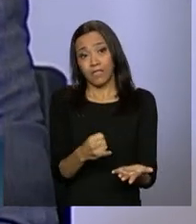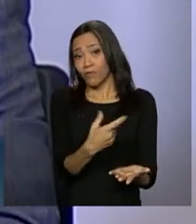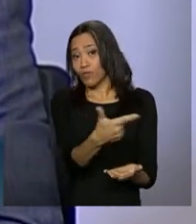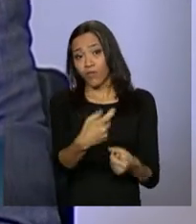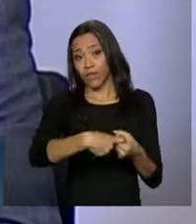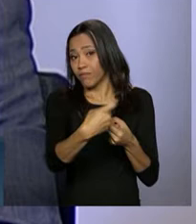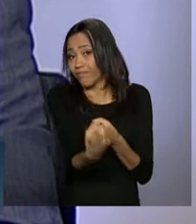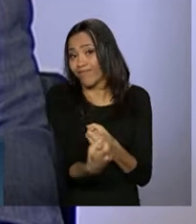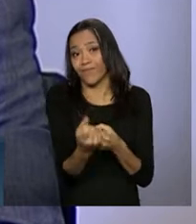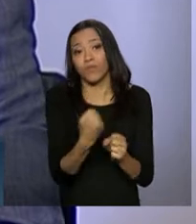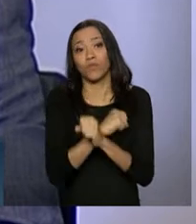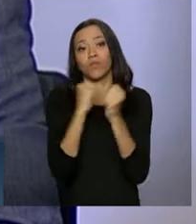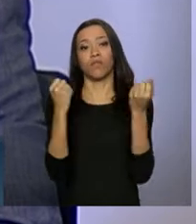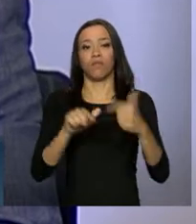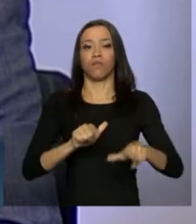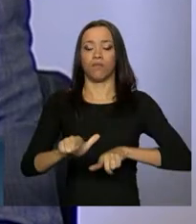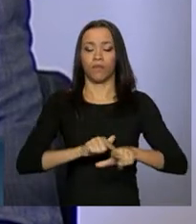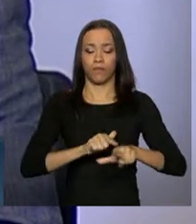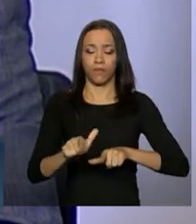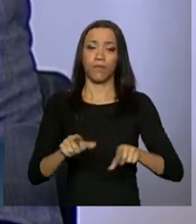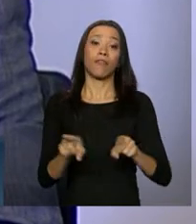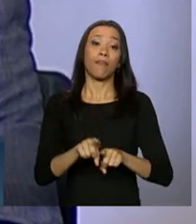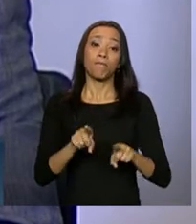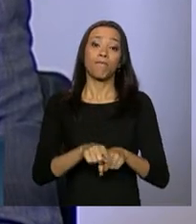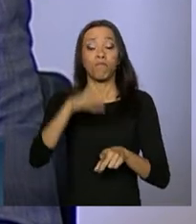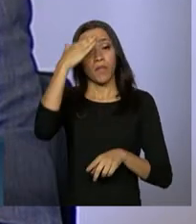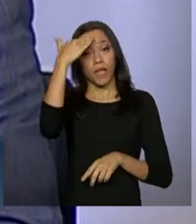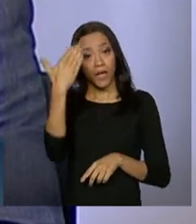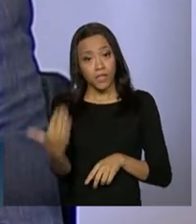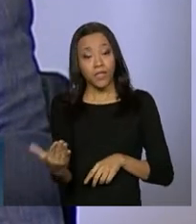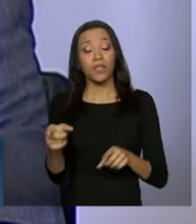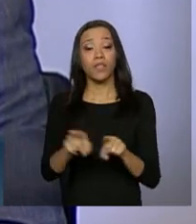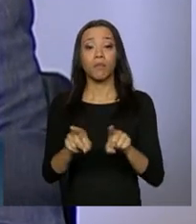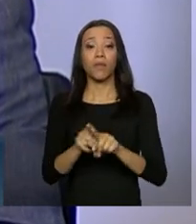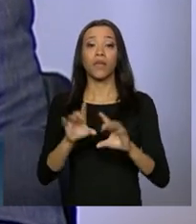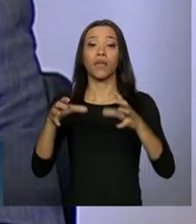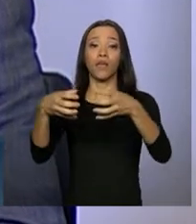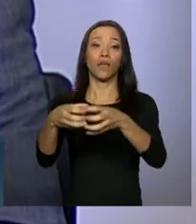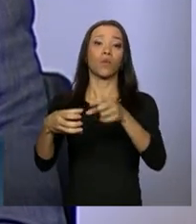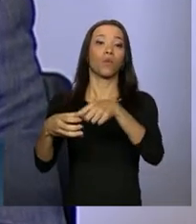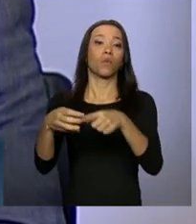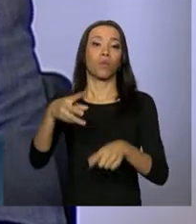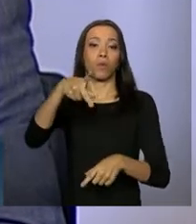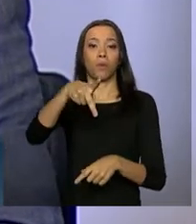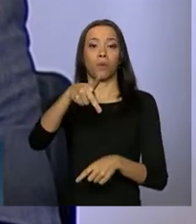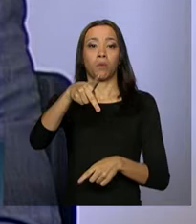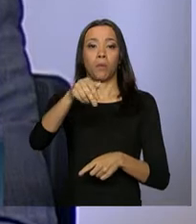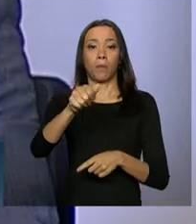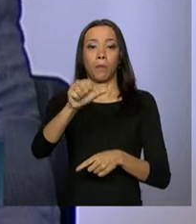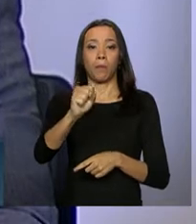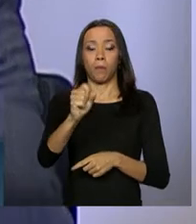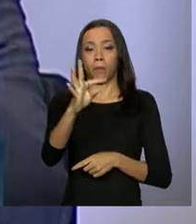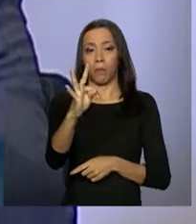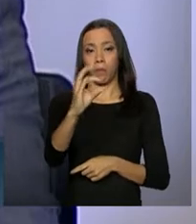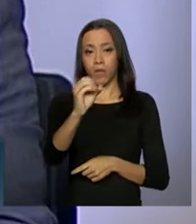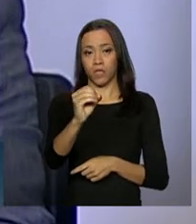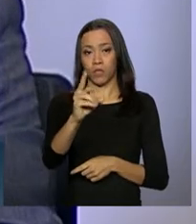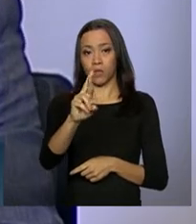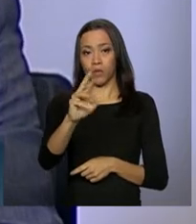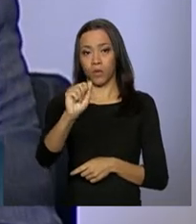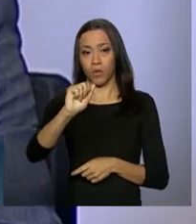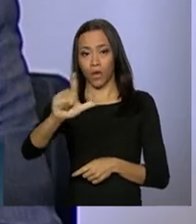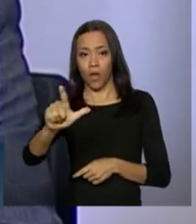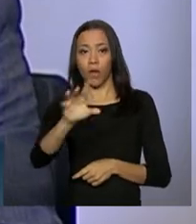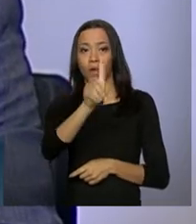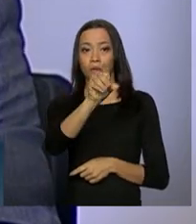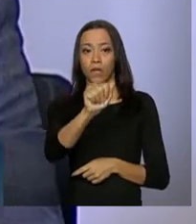Eu queria fazer uma menção especial à Comissão Pastoral da Terra, que desde o início desse trabalho foi quem esteve presente